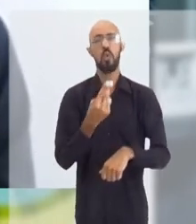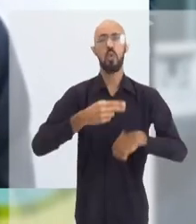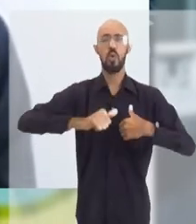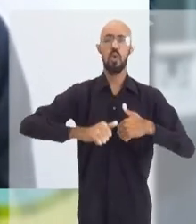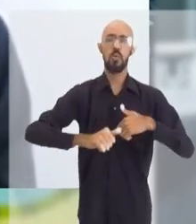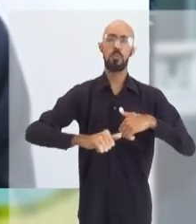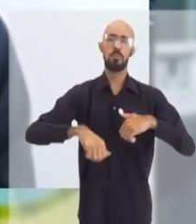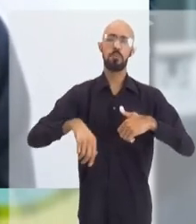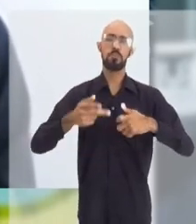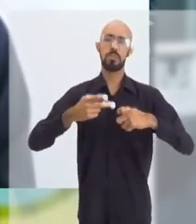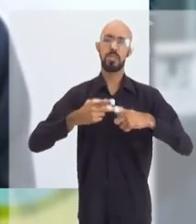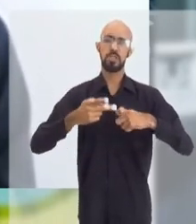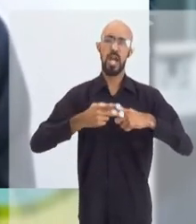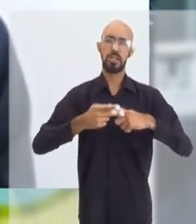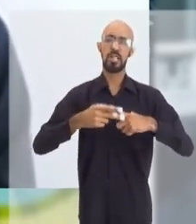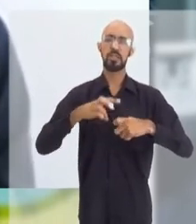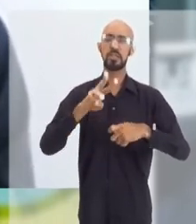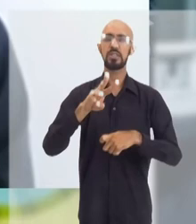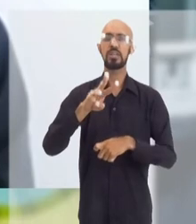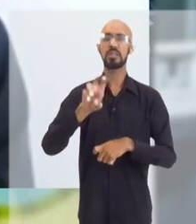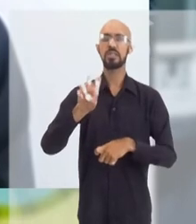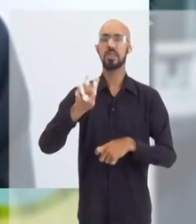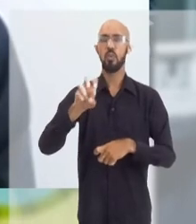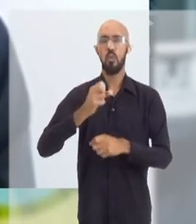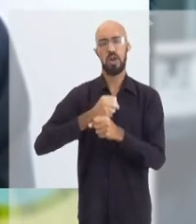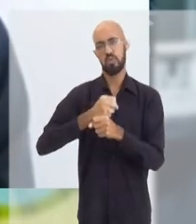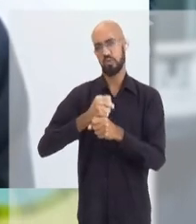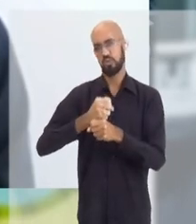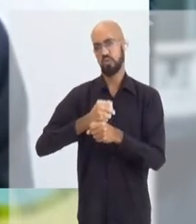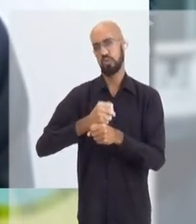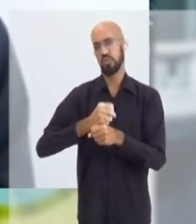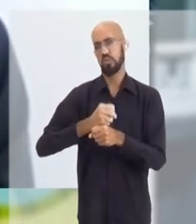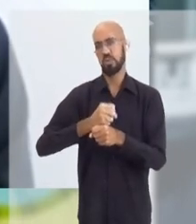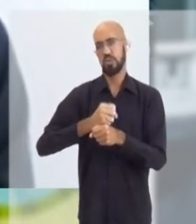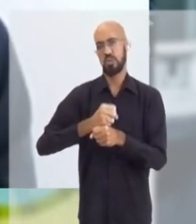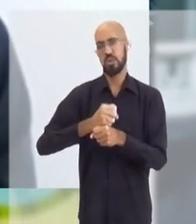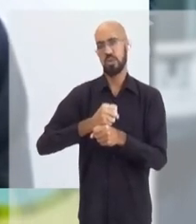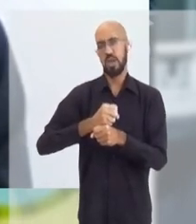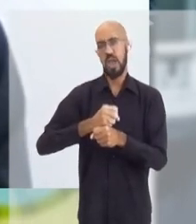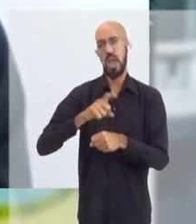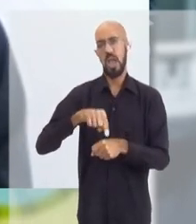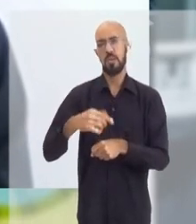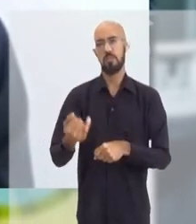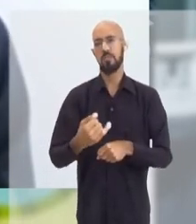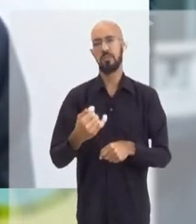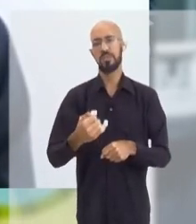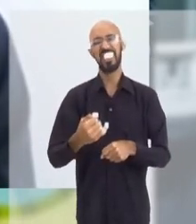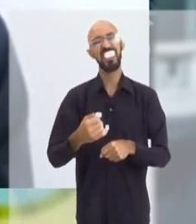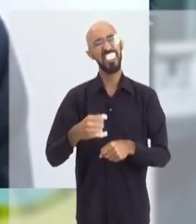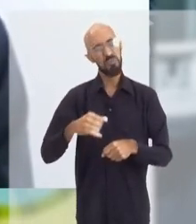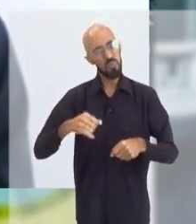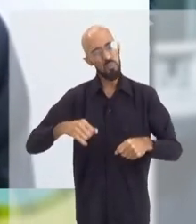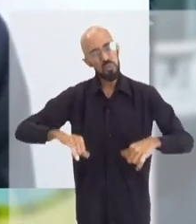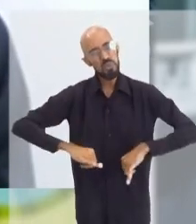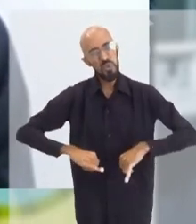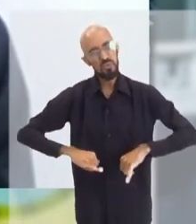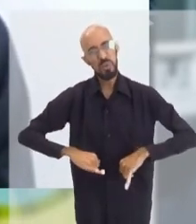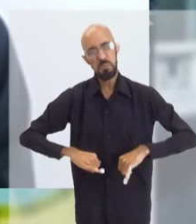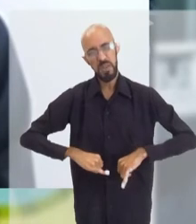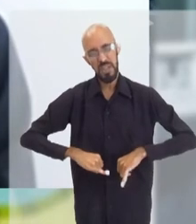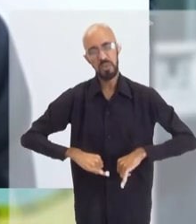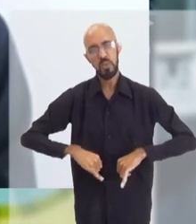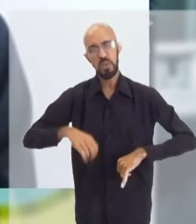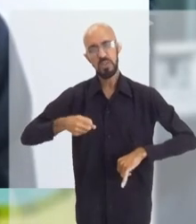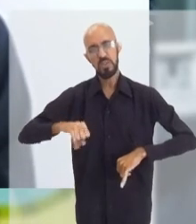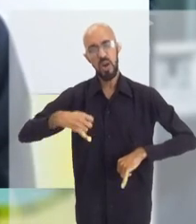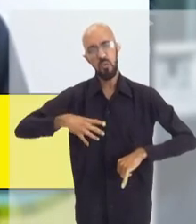35 anos, eu acho que nada dói mais para um pediatra, para um profissional da saúde, você perder uma criança